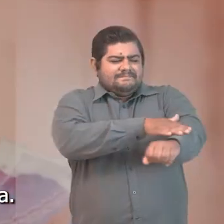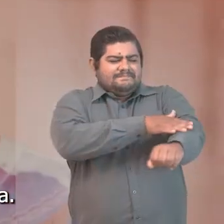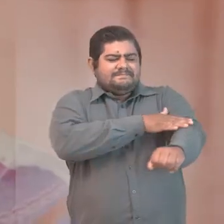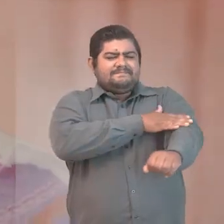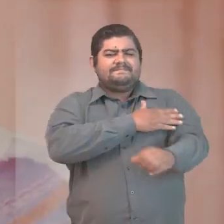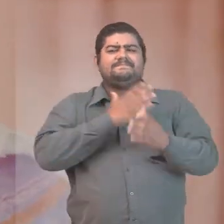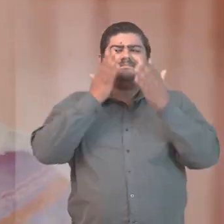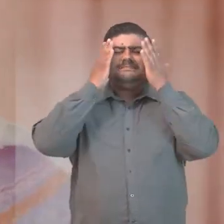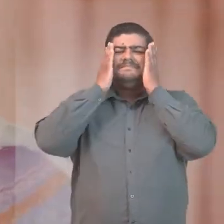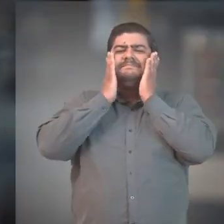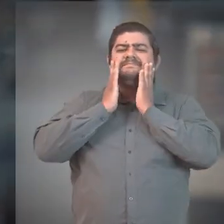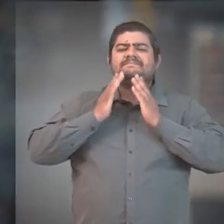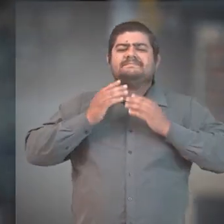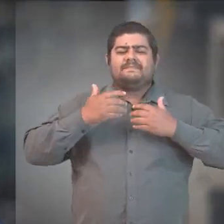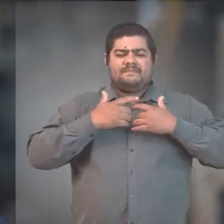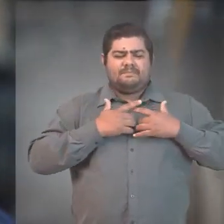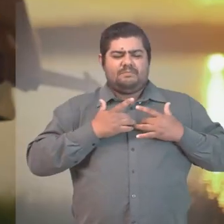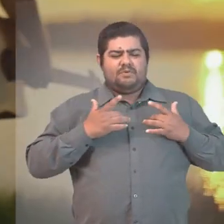contada.